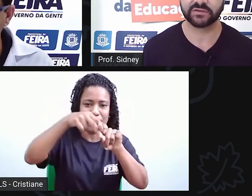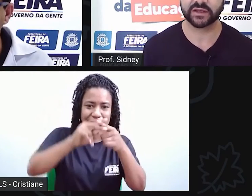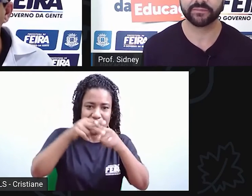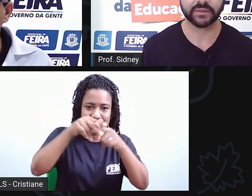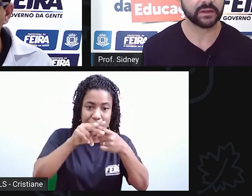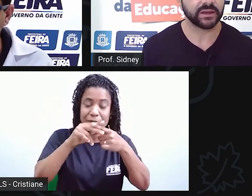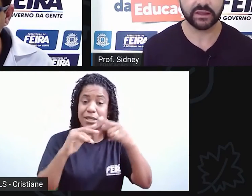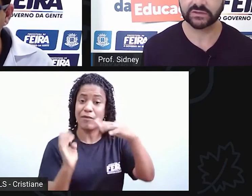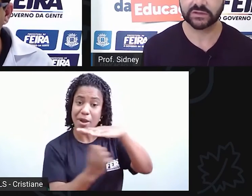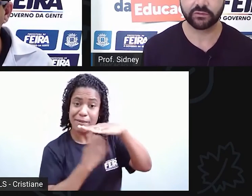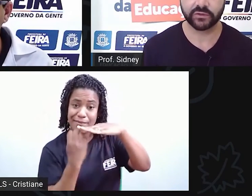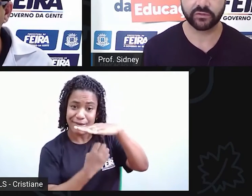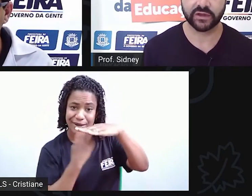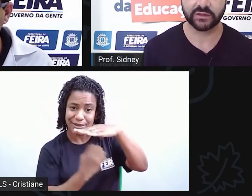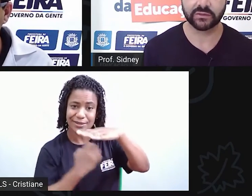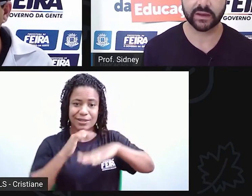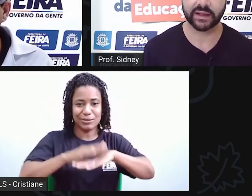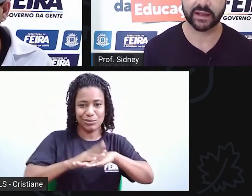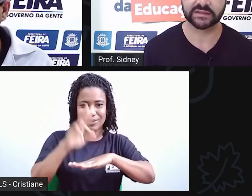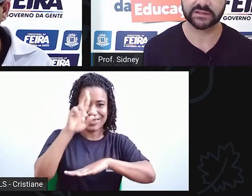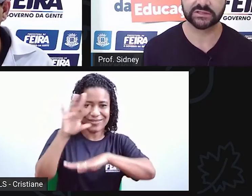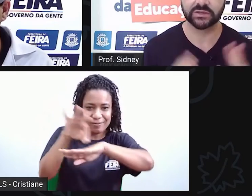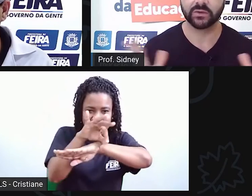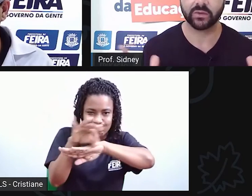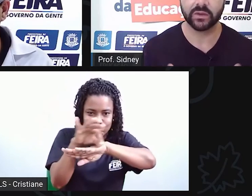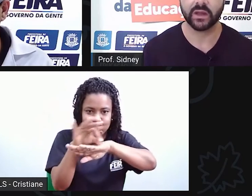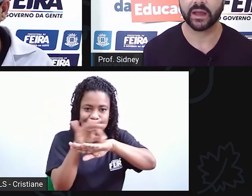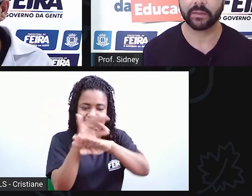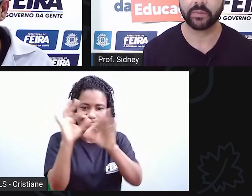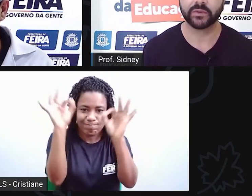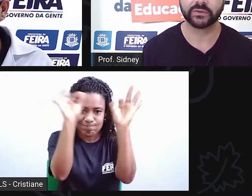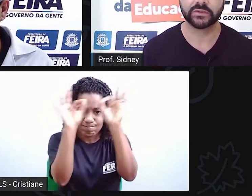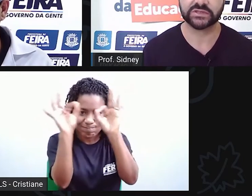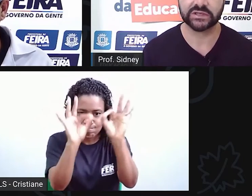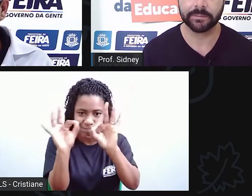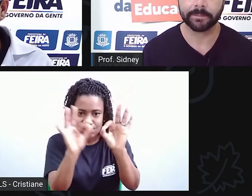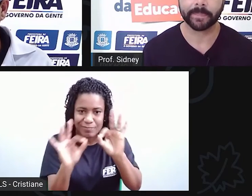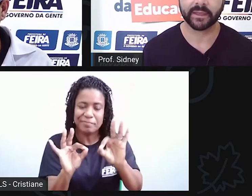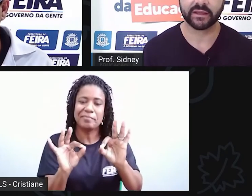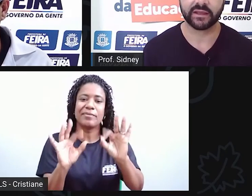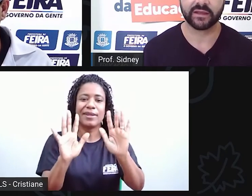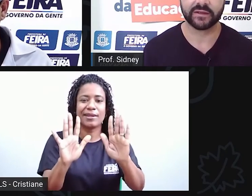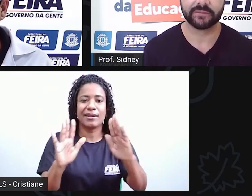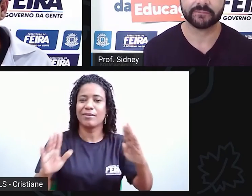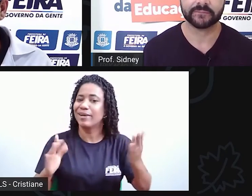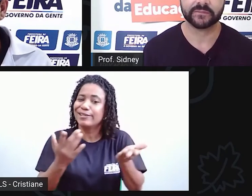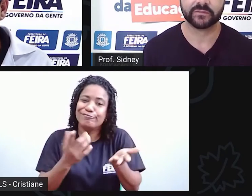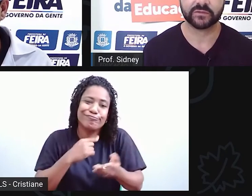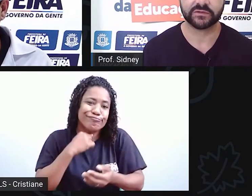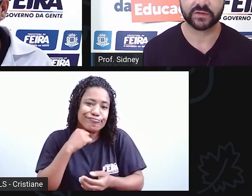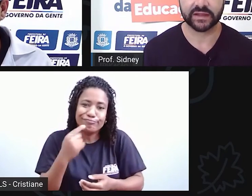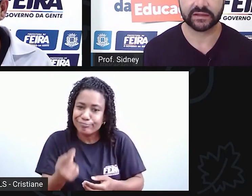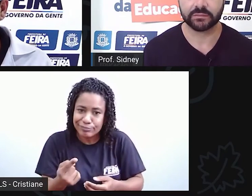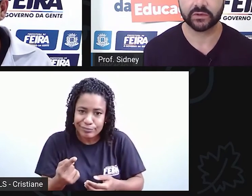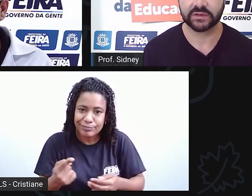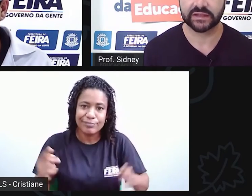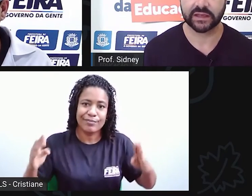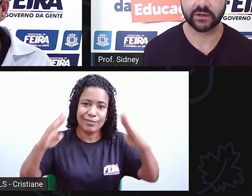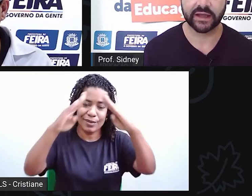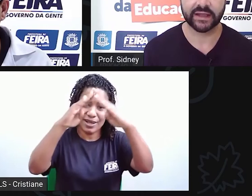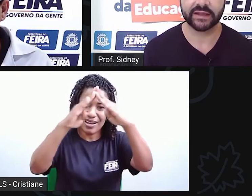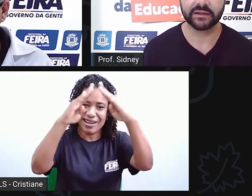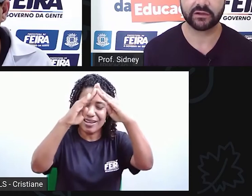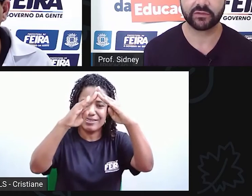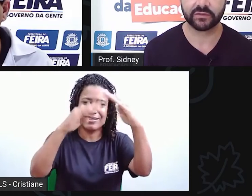específica. E isso não foi feito. A casa chegou a ponto de ficar muito